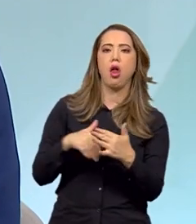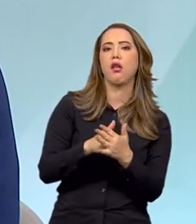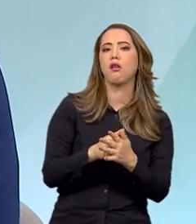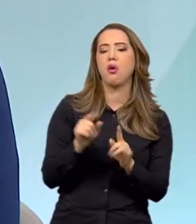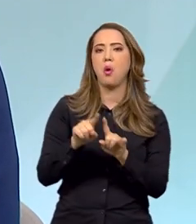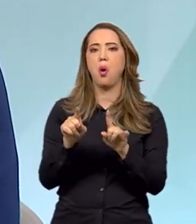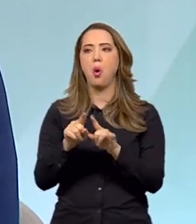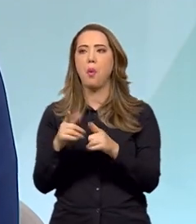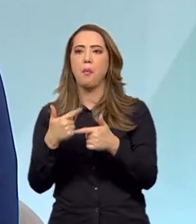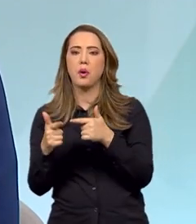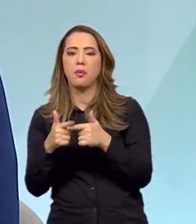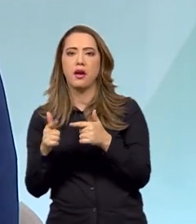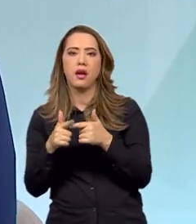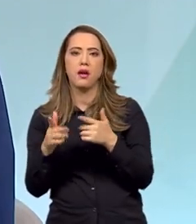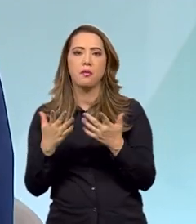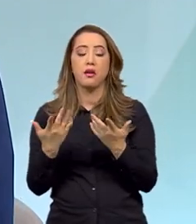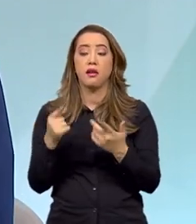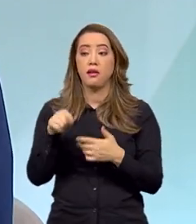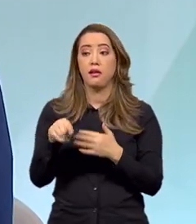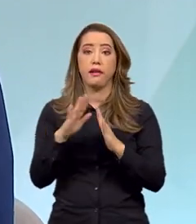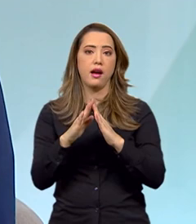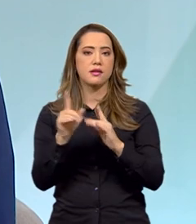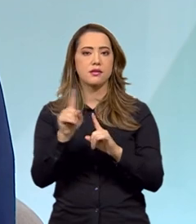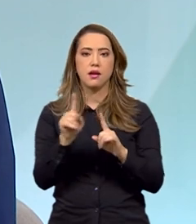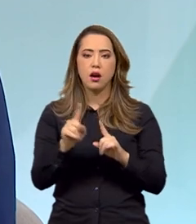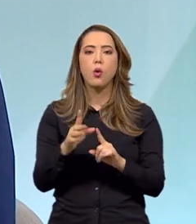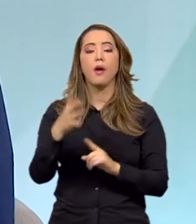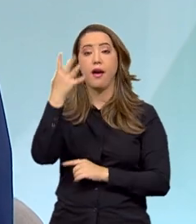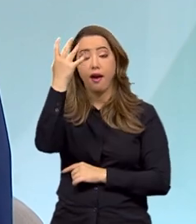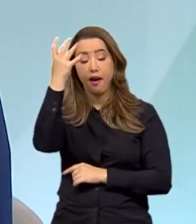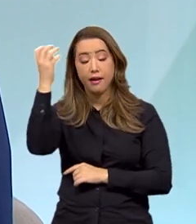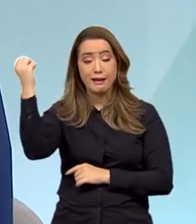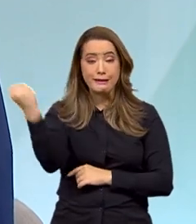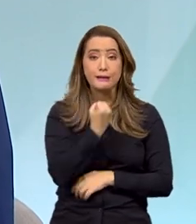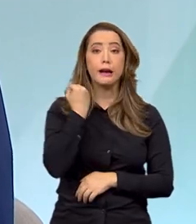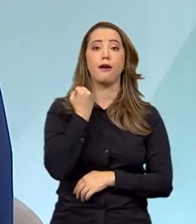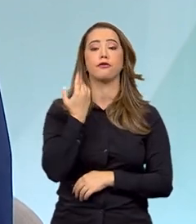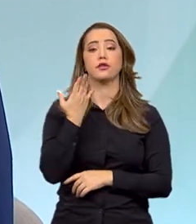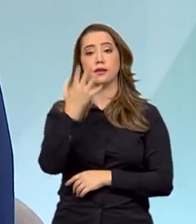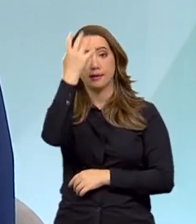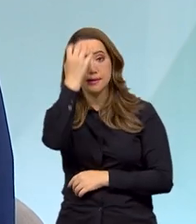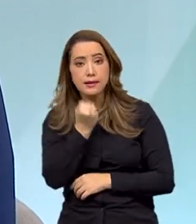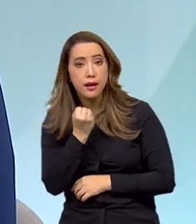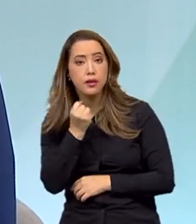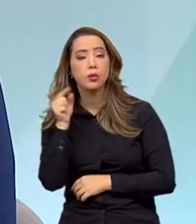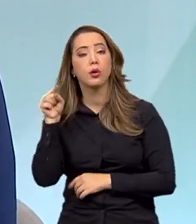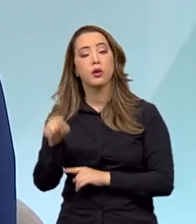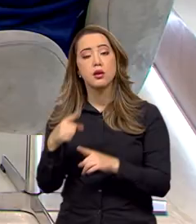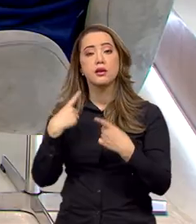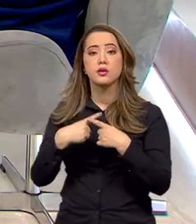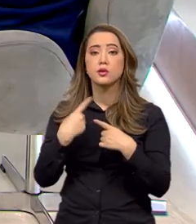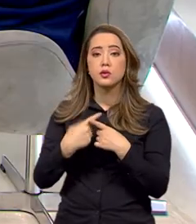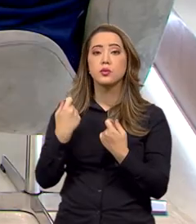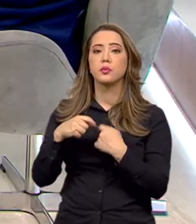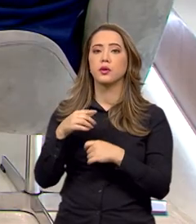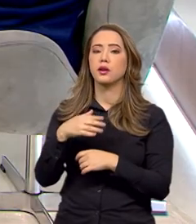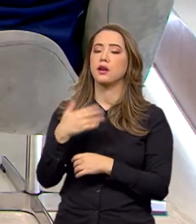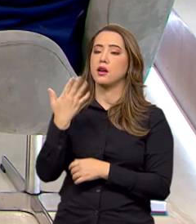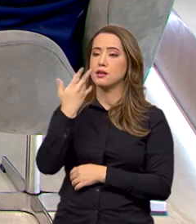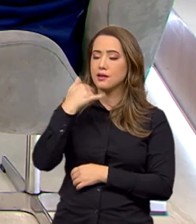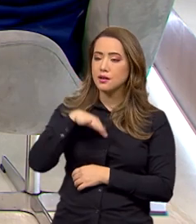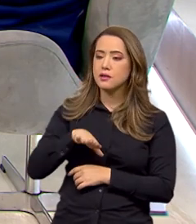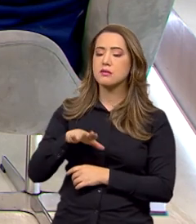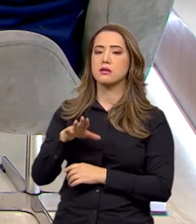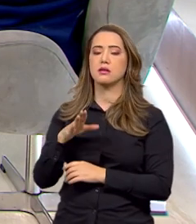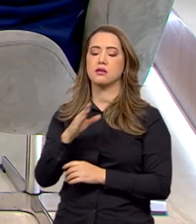domésticos. Então, é gravíssimo. Os estados estão aderindo, cada estado vai ter o seu plano estadual de enfrentamento da violência letal.